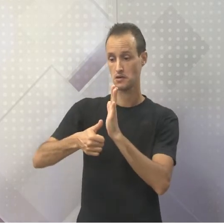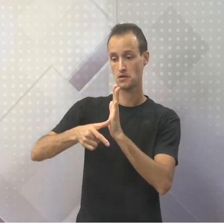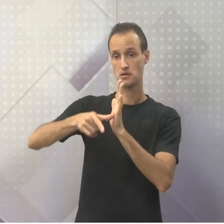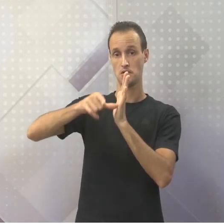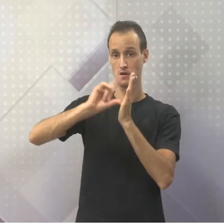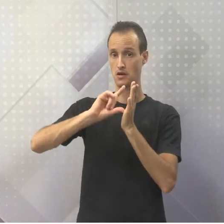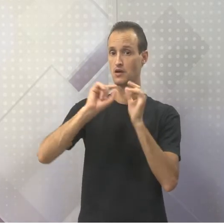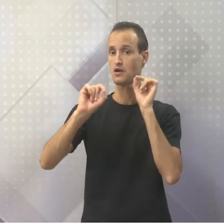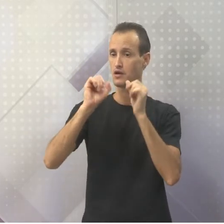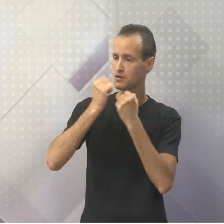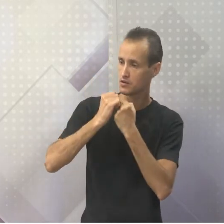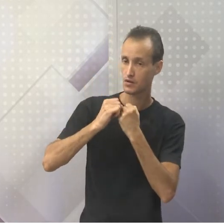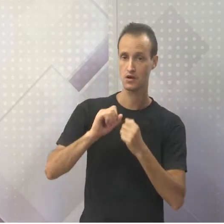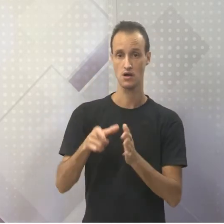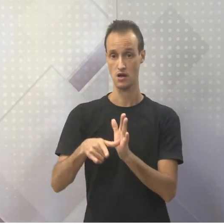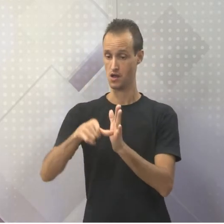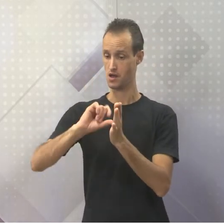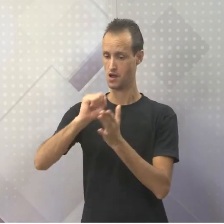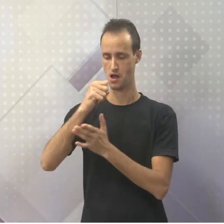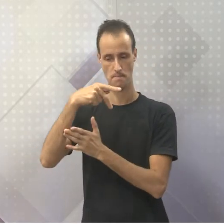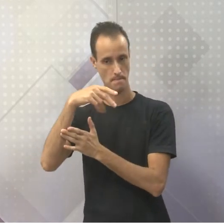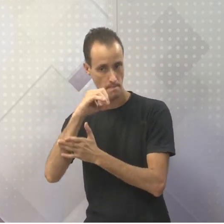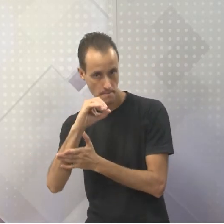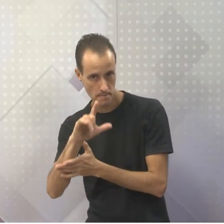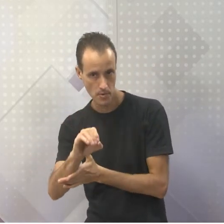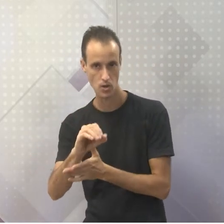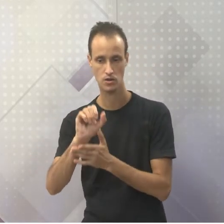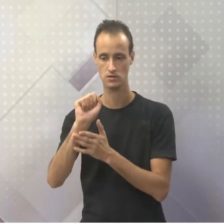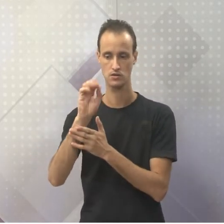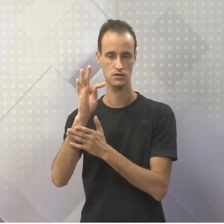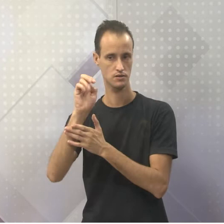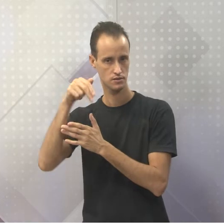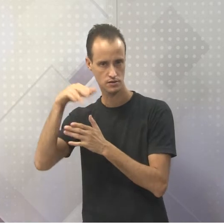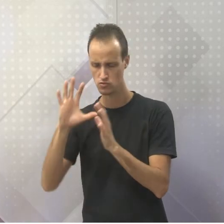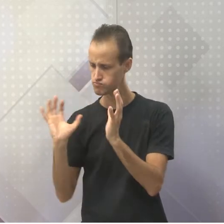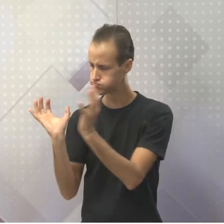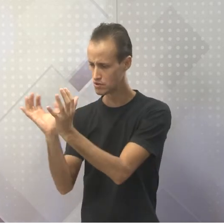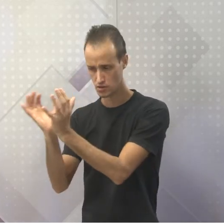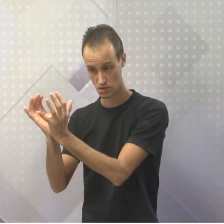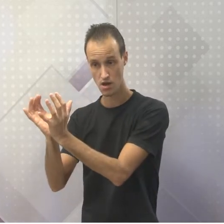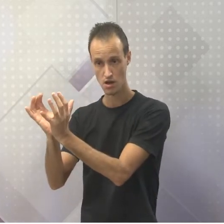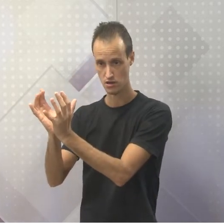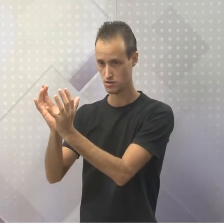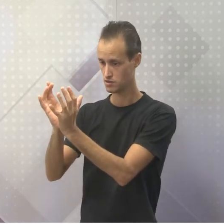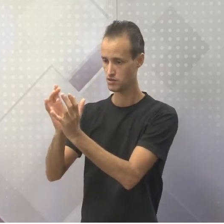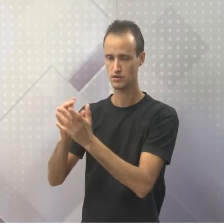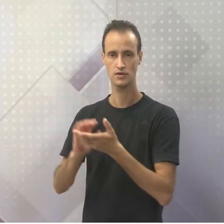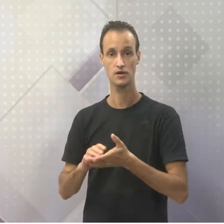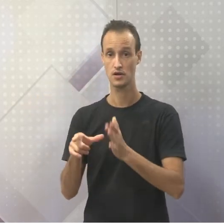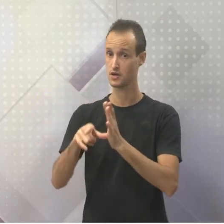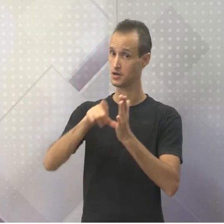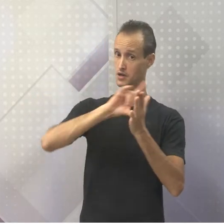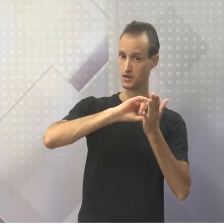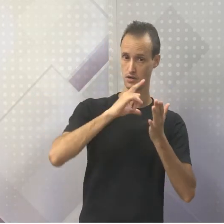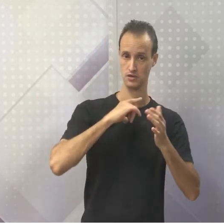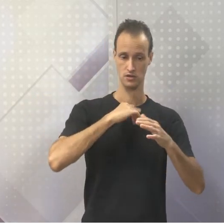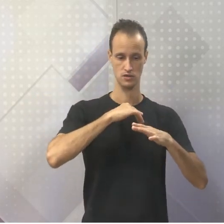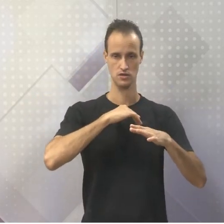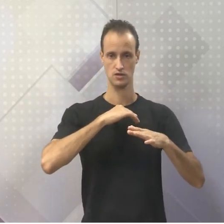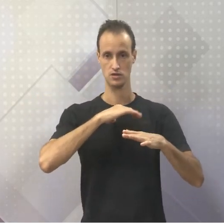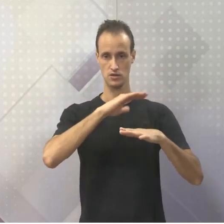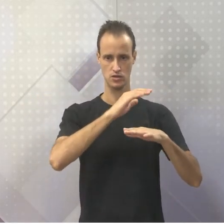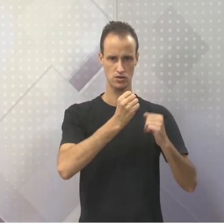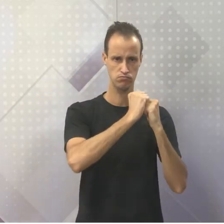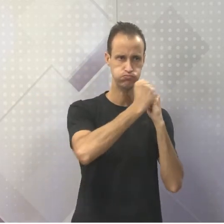Portanto, antes de Apolo, Atena e companhia, da união entre Gaia e Urano,